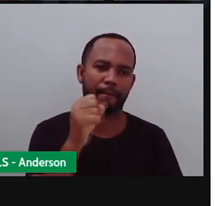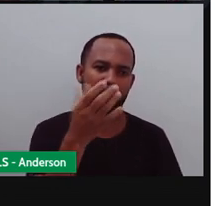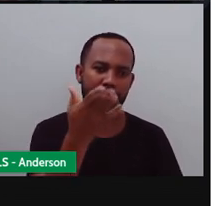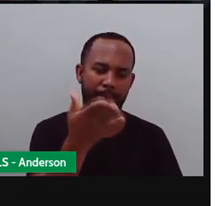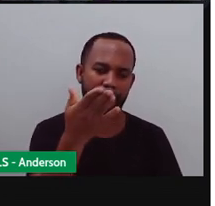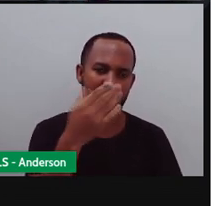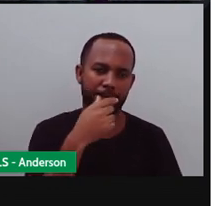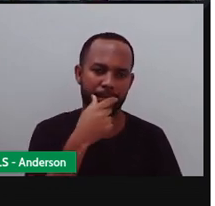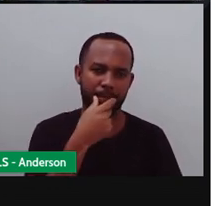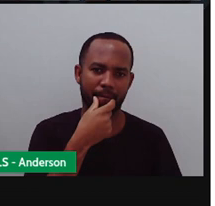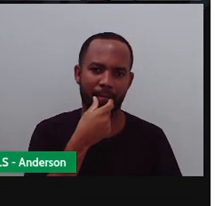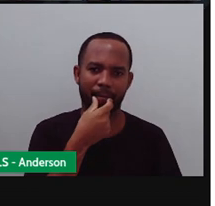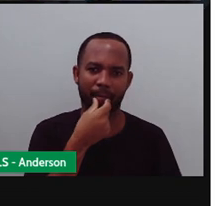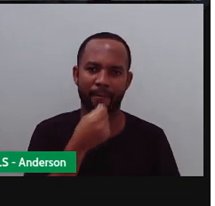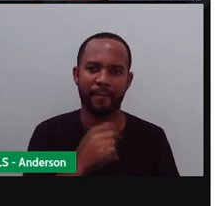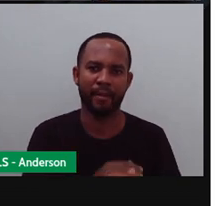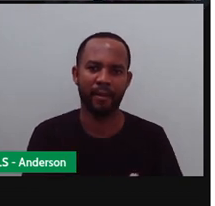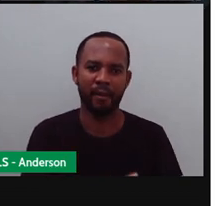oito.